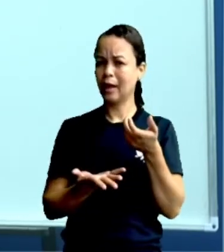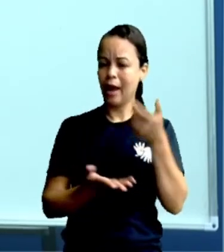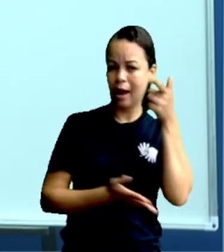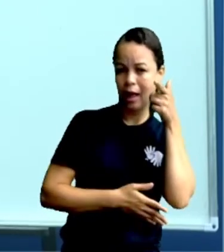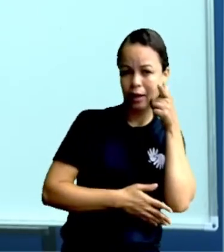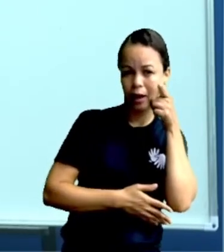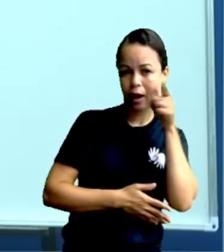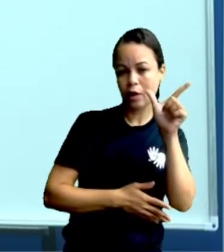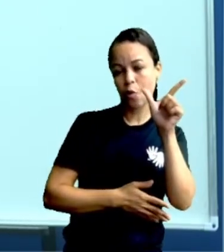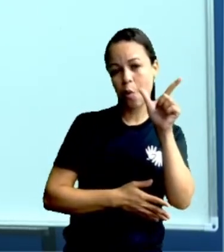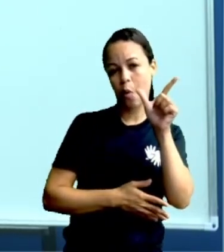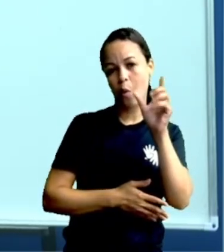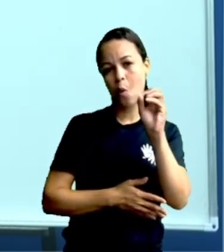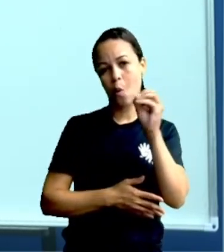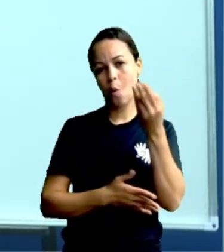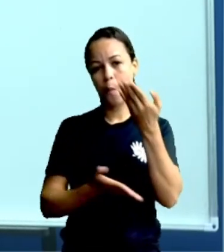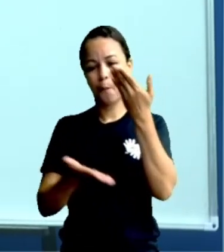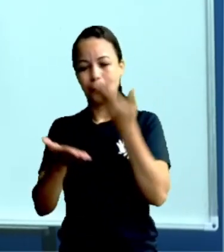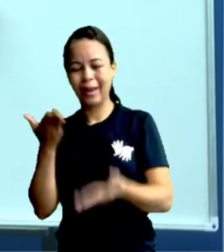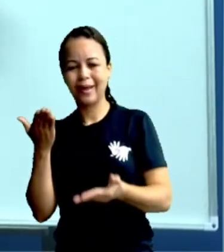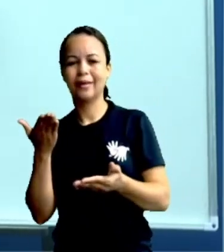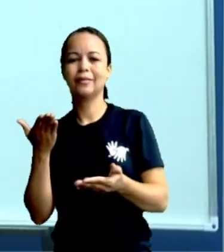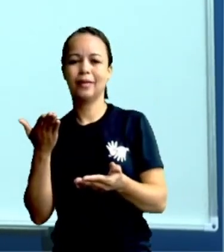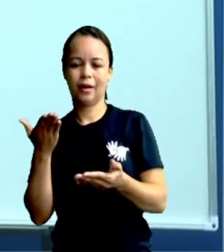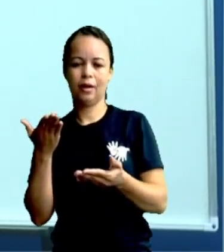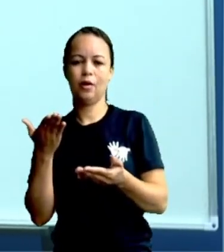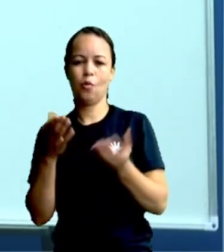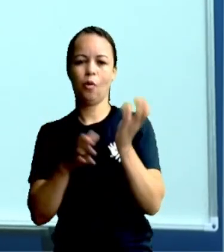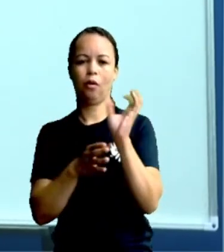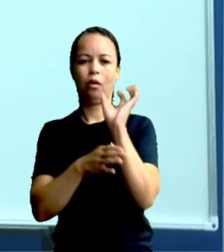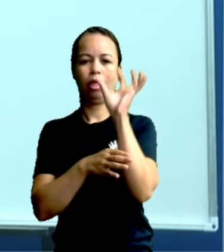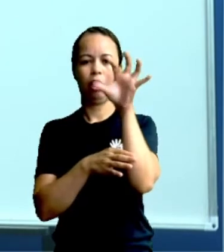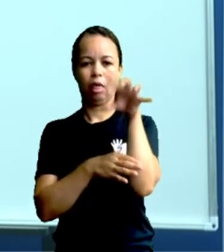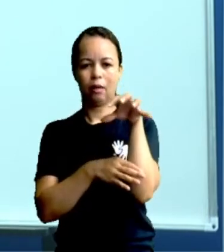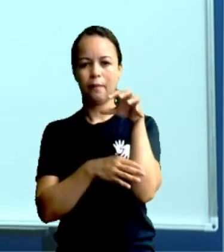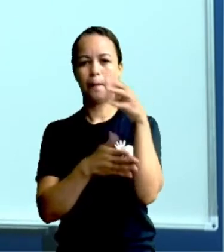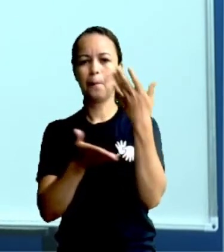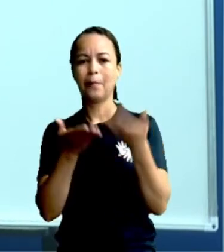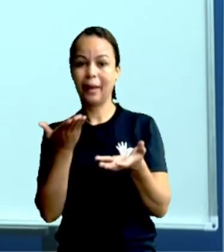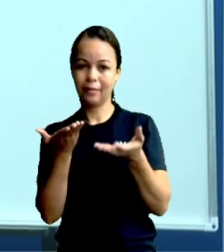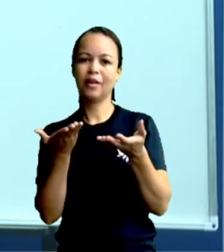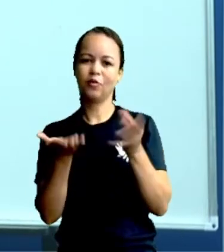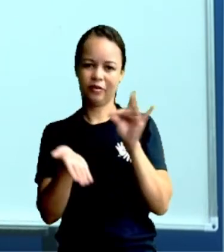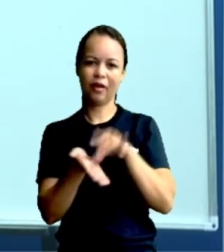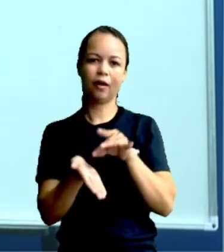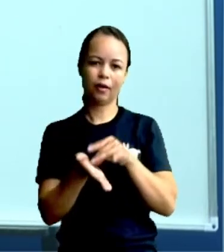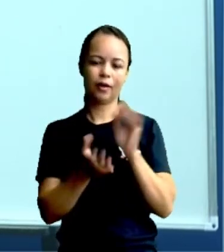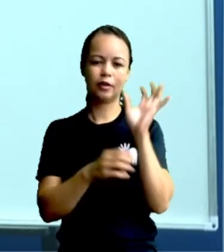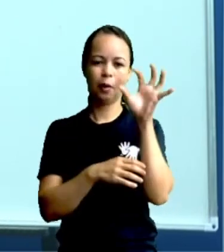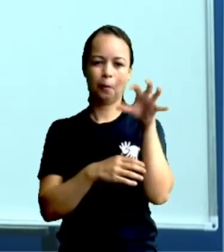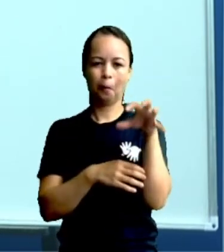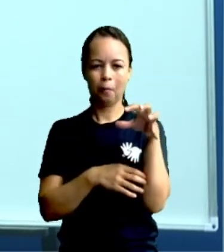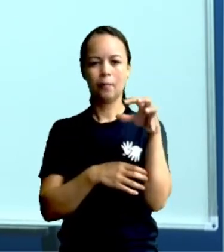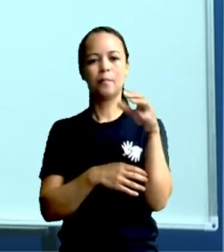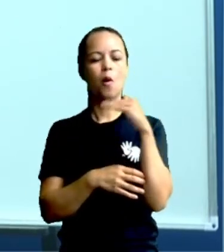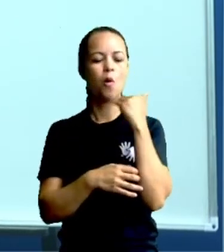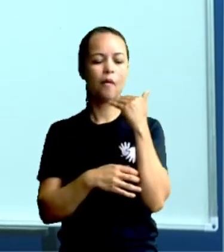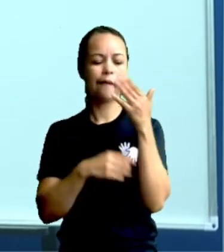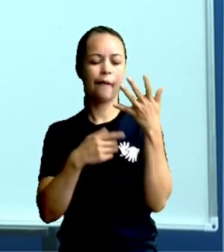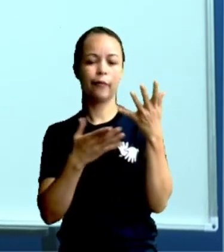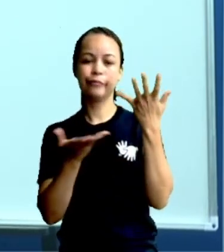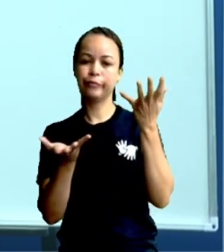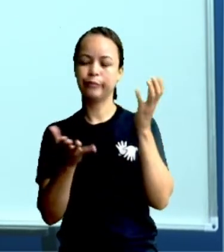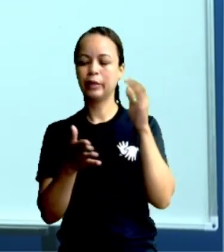mudas. Então, a nossa conta vai ser de subtração, porque eu vou